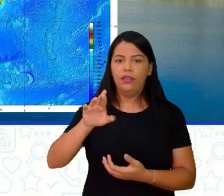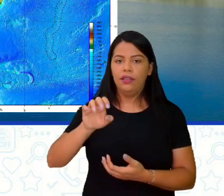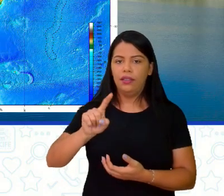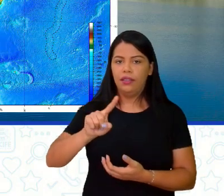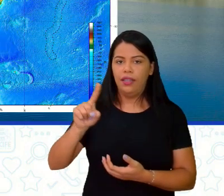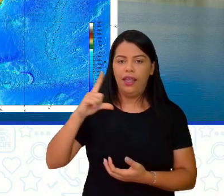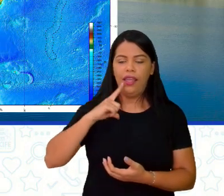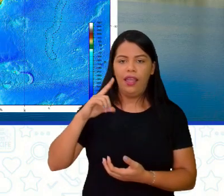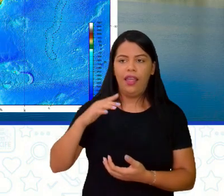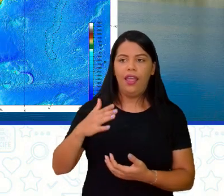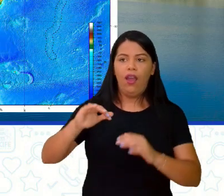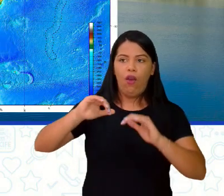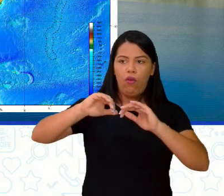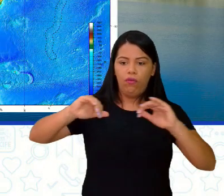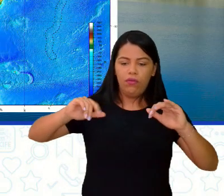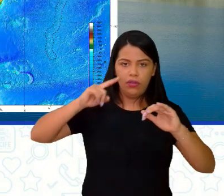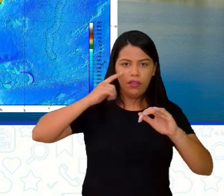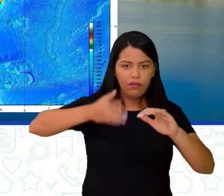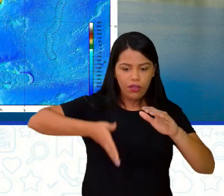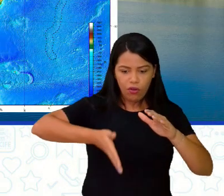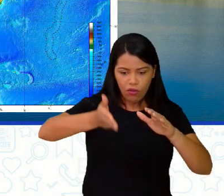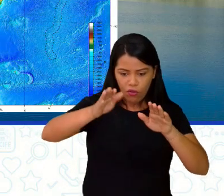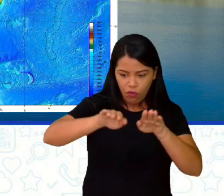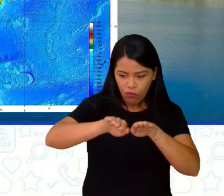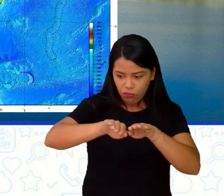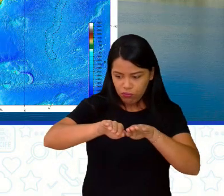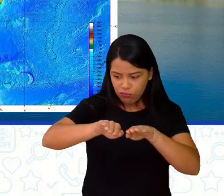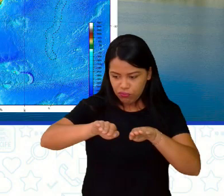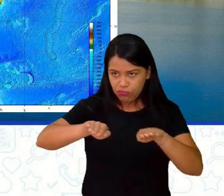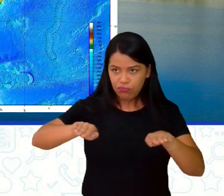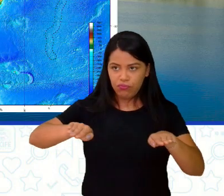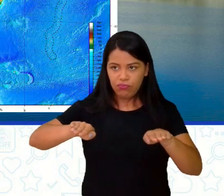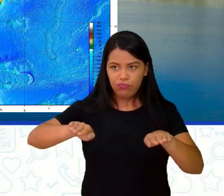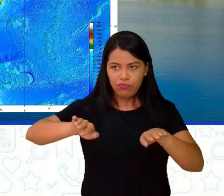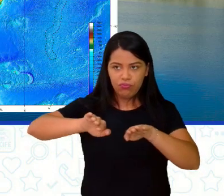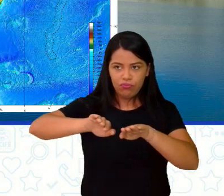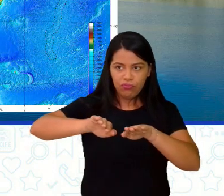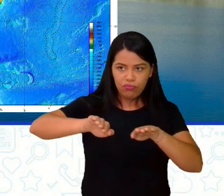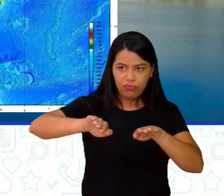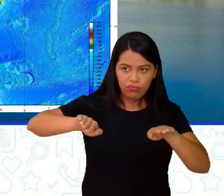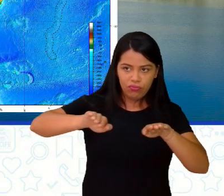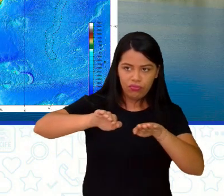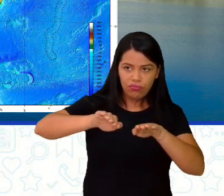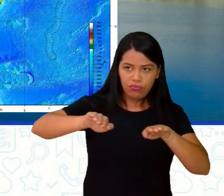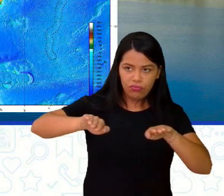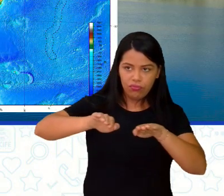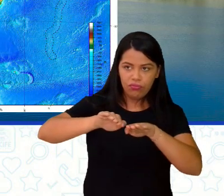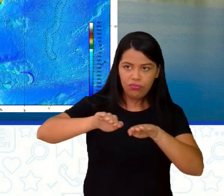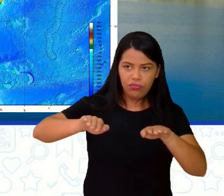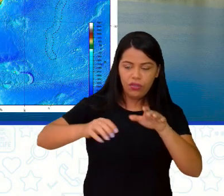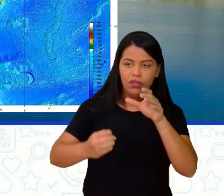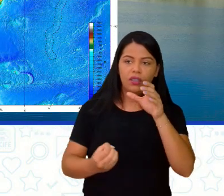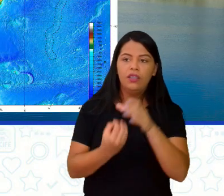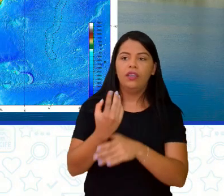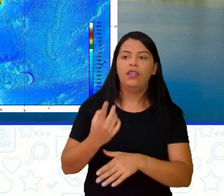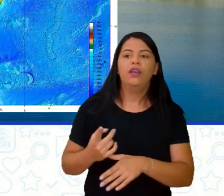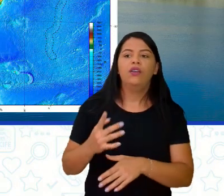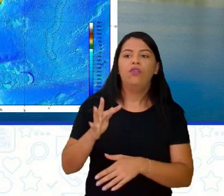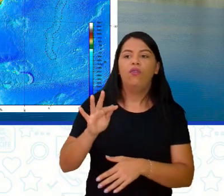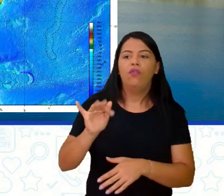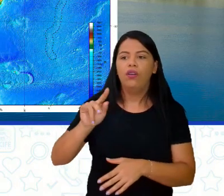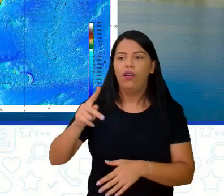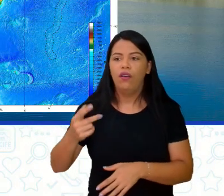esse afastamento das placas, né, formando ali uma falha